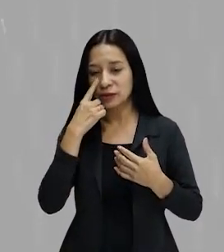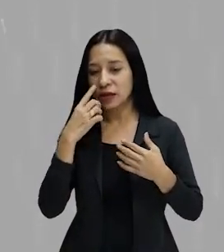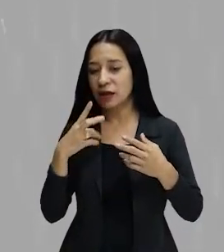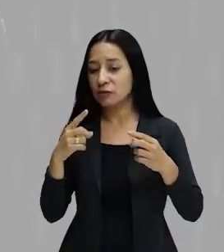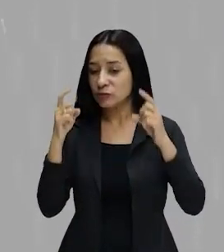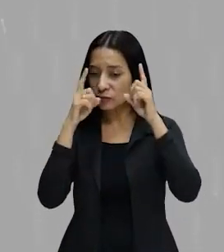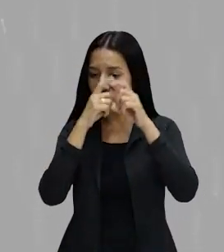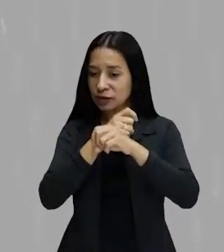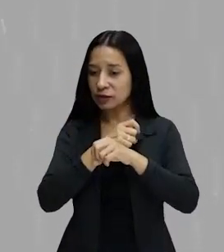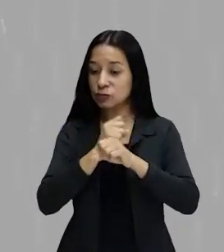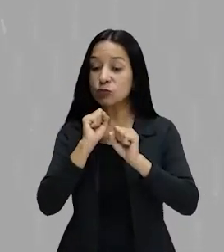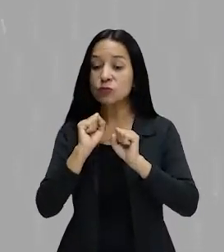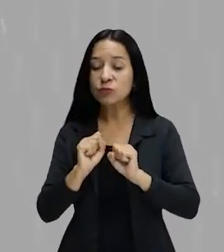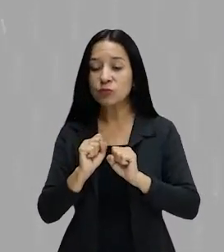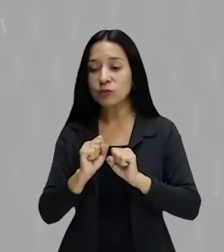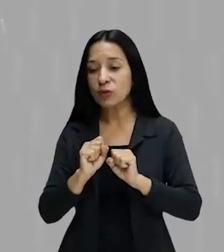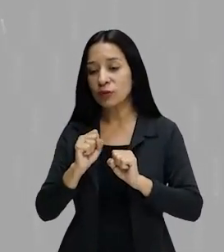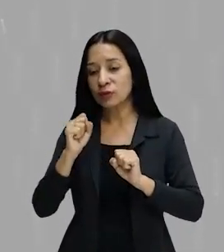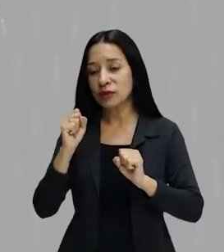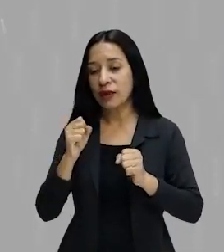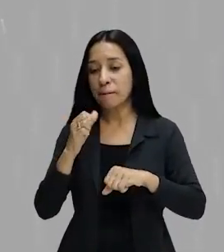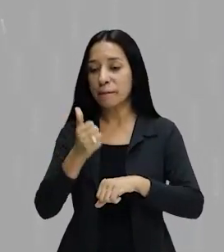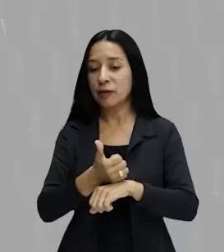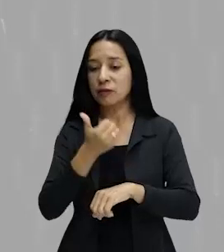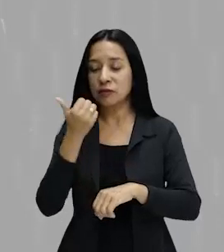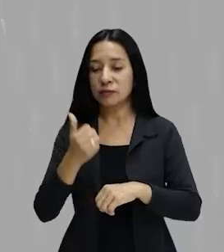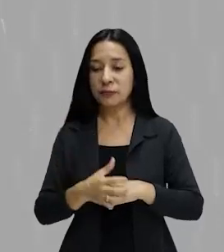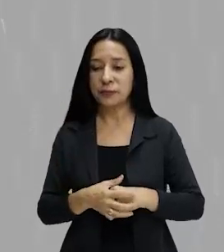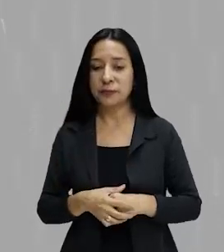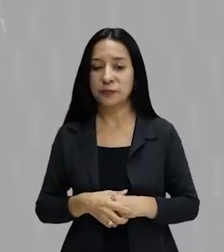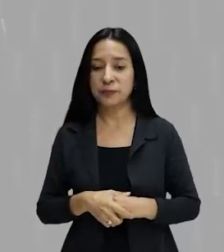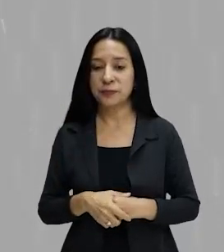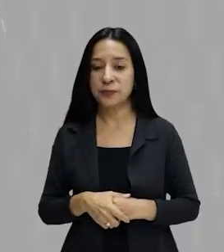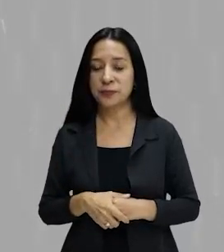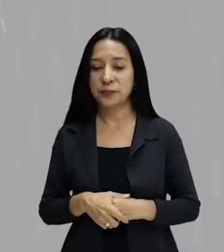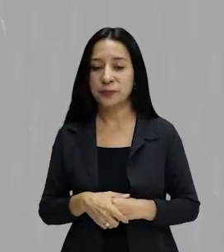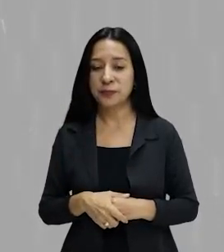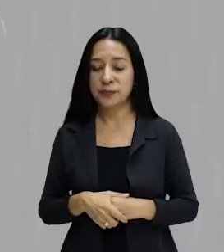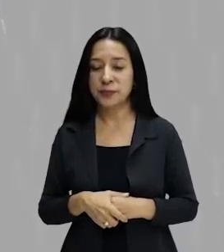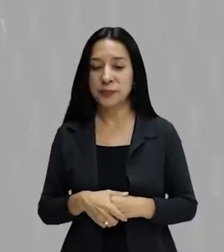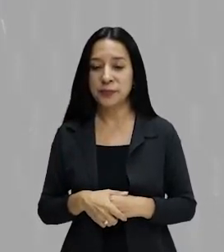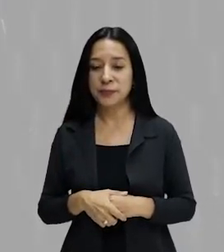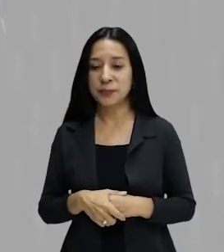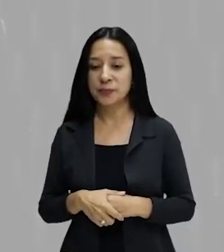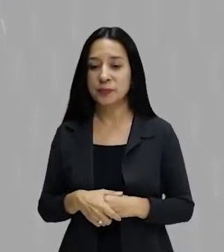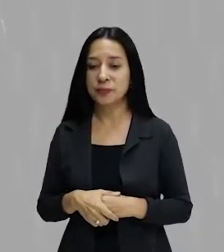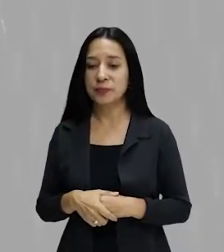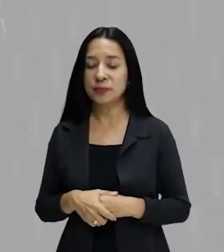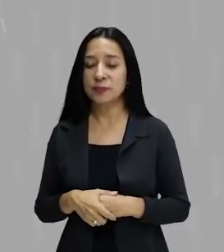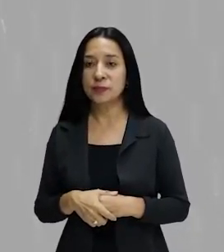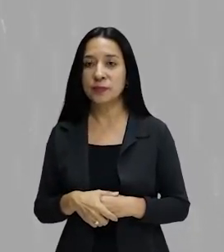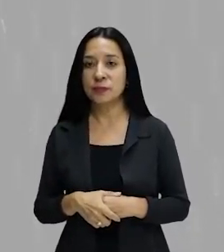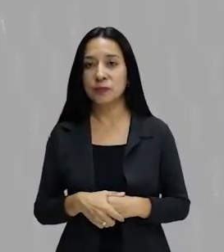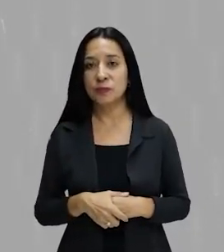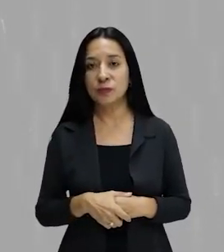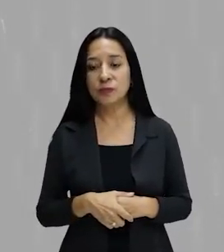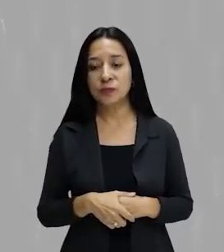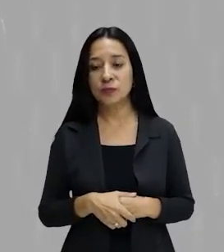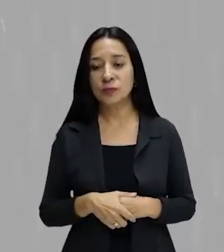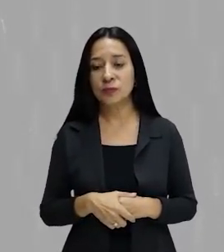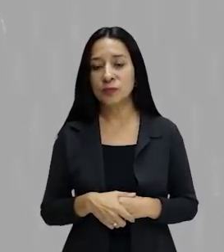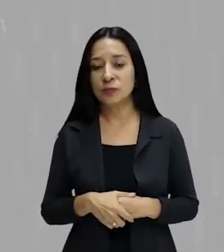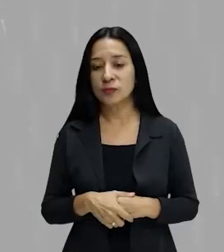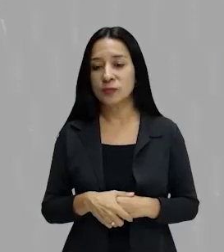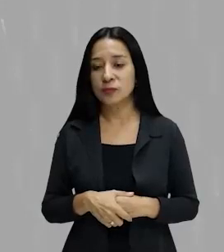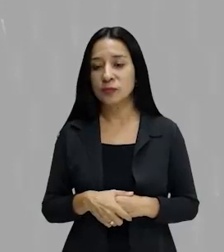ver naquilo que a gente pode melhorar. Quem se habilita? Quem tem coragem de dizer que é contra? Monteiro Lobato era um deles.